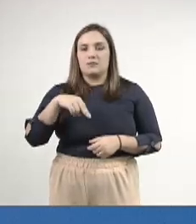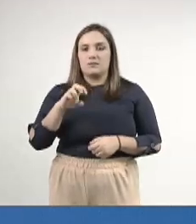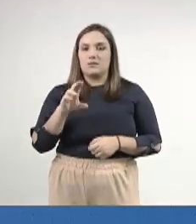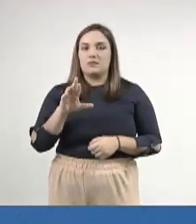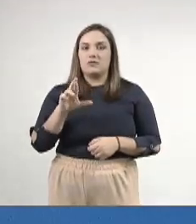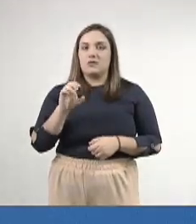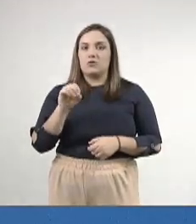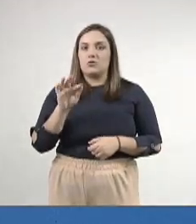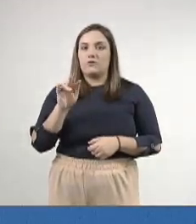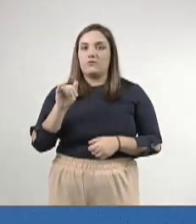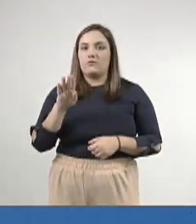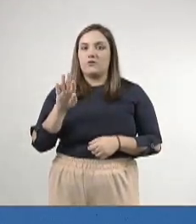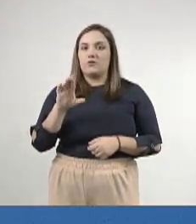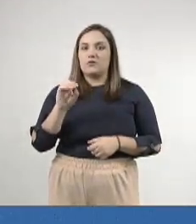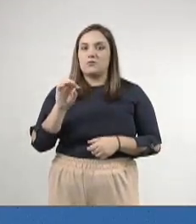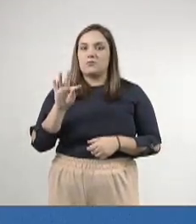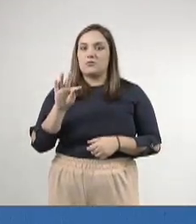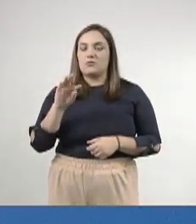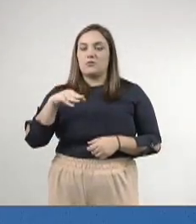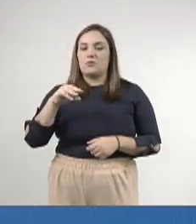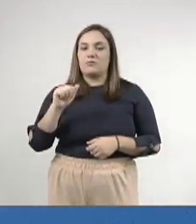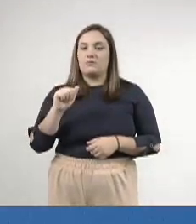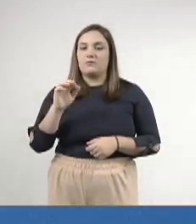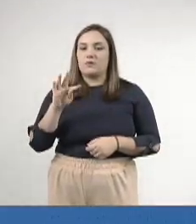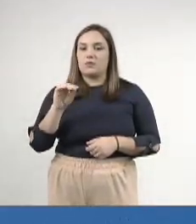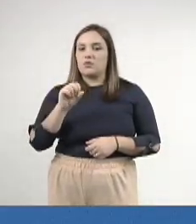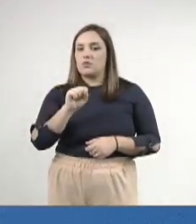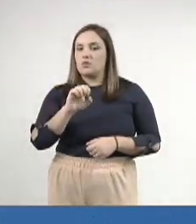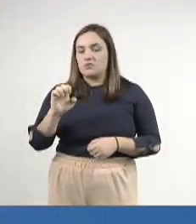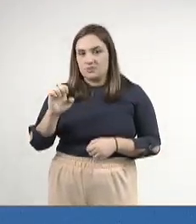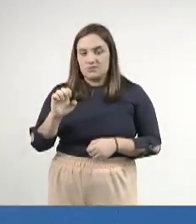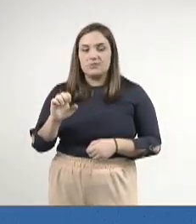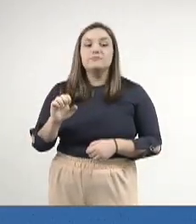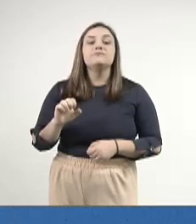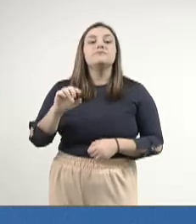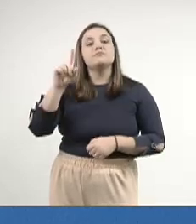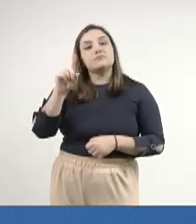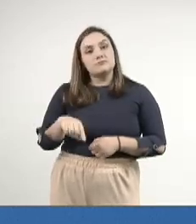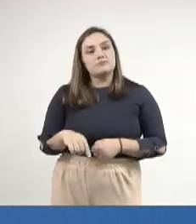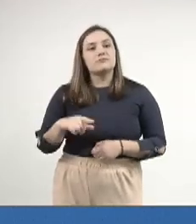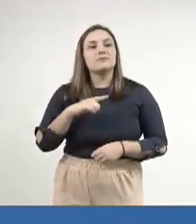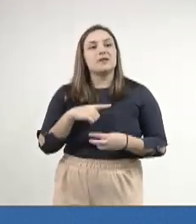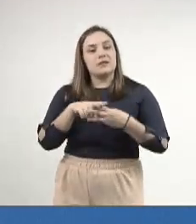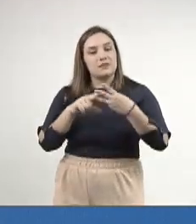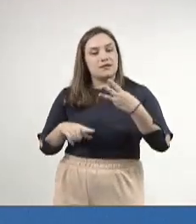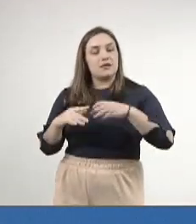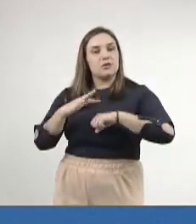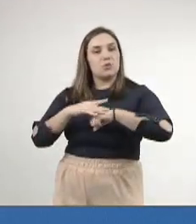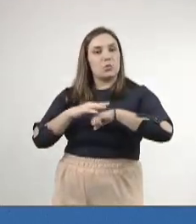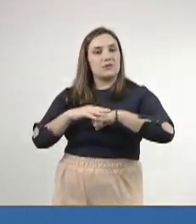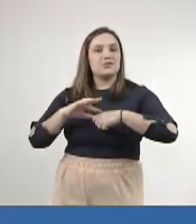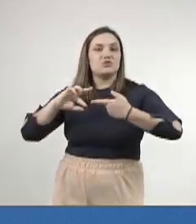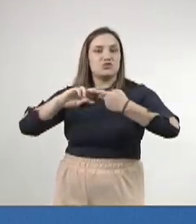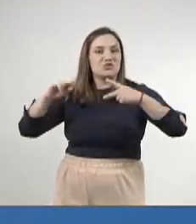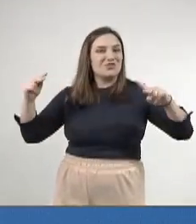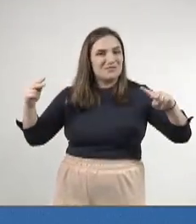como doença de Von Recklehausen, constitui três doenças genéticas